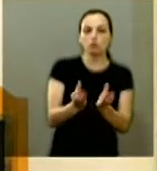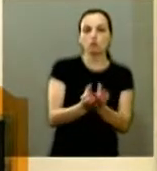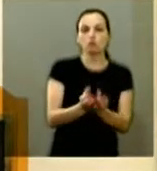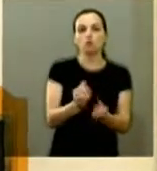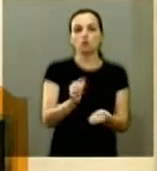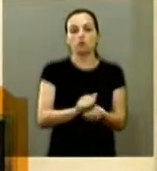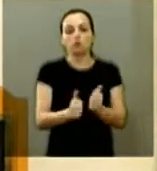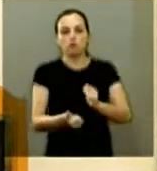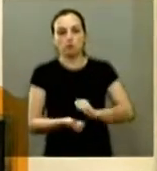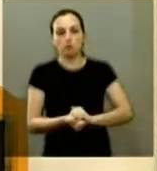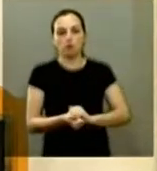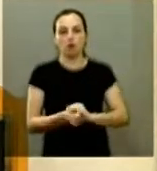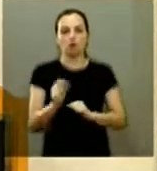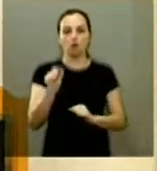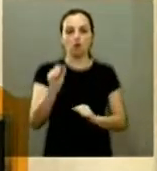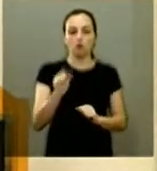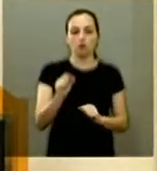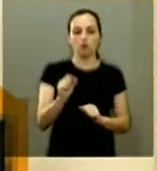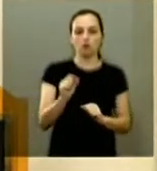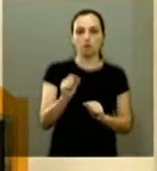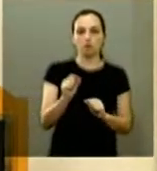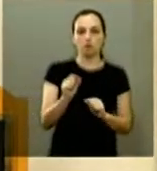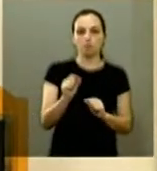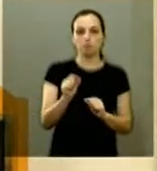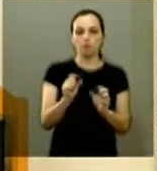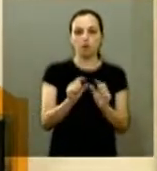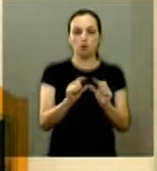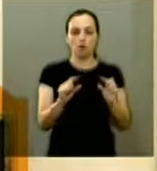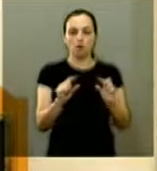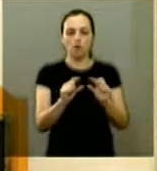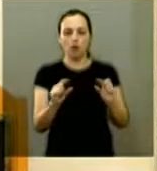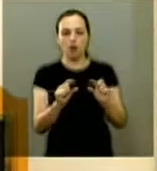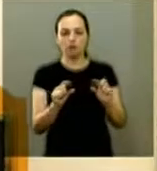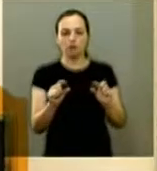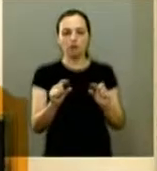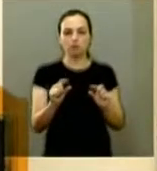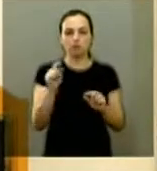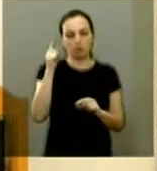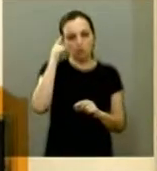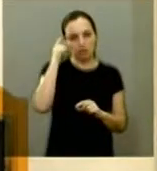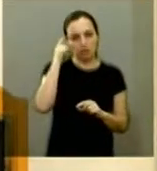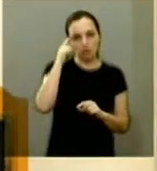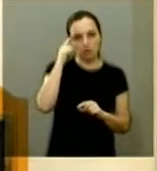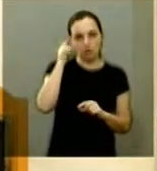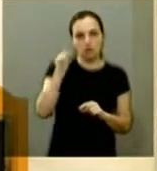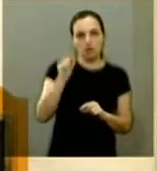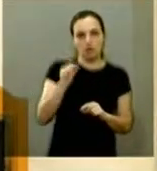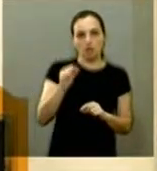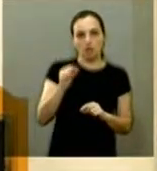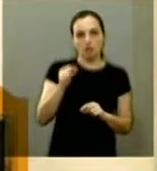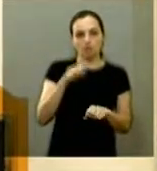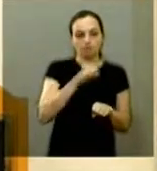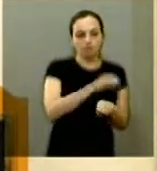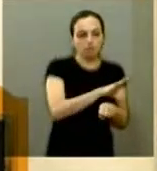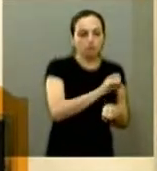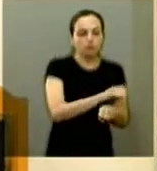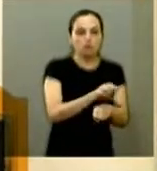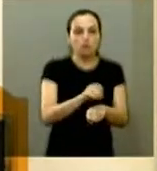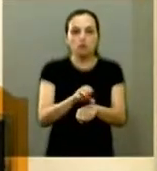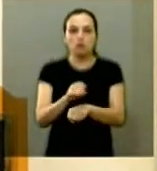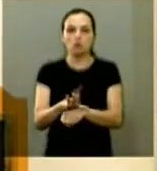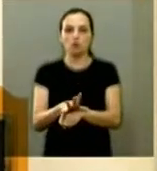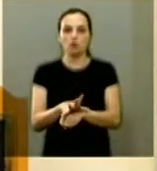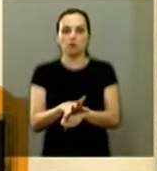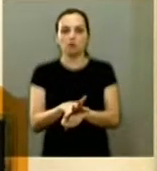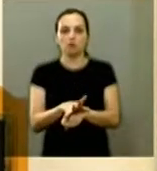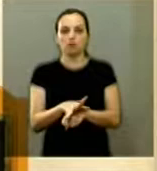a frase está difícil de sair aqui mas literalmente distribuímos ódio na nossa paixão e no nosso